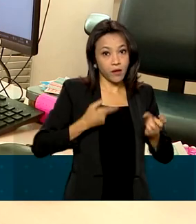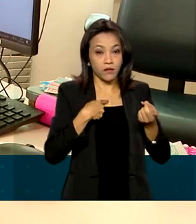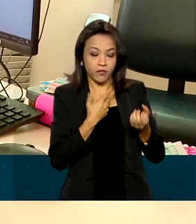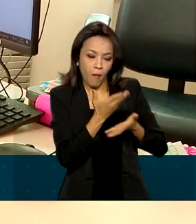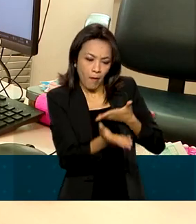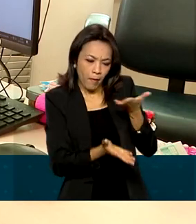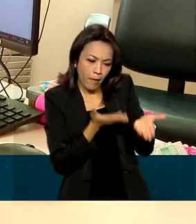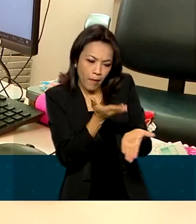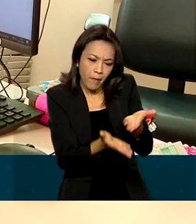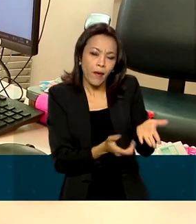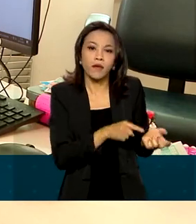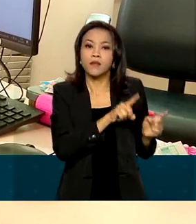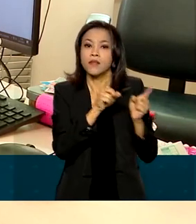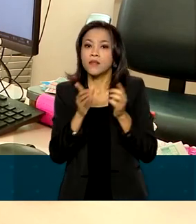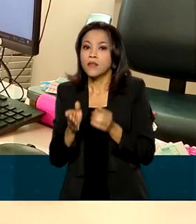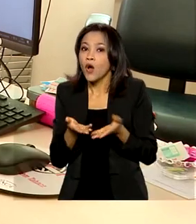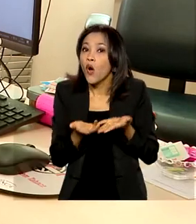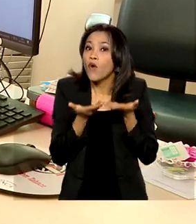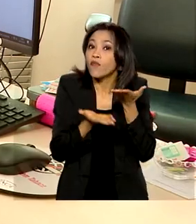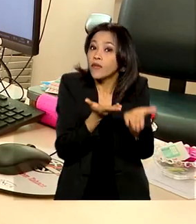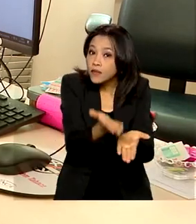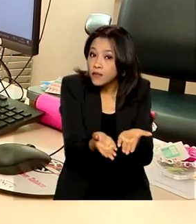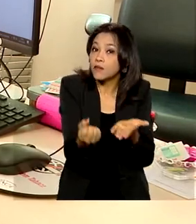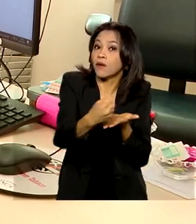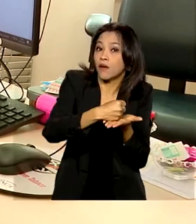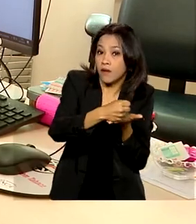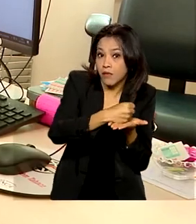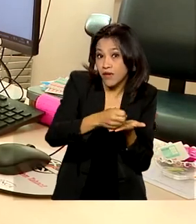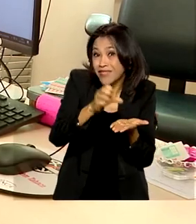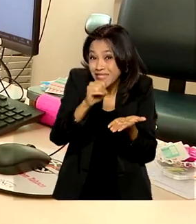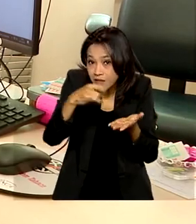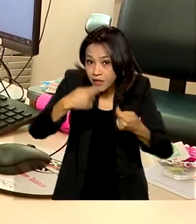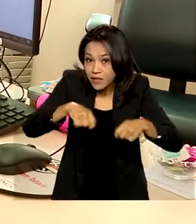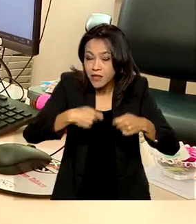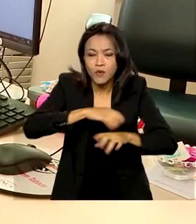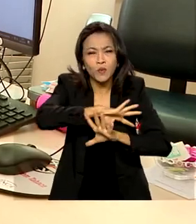oferecido, se necessário, apoio medicamentoso, tudo de forma gratuita.